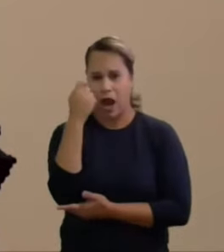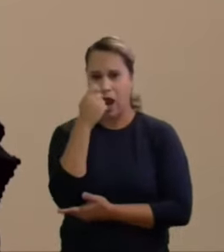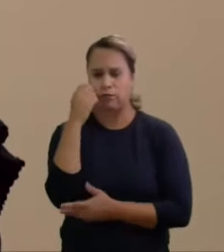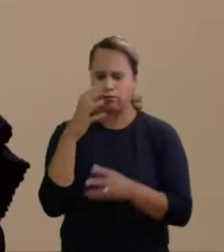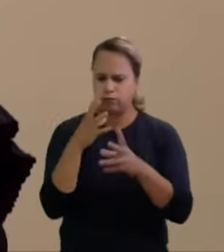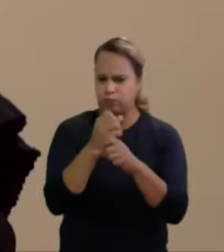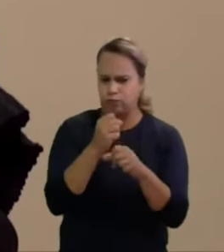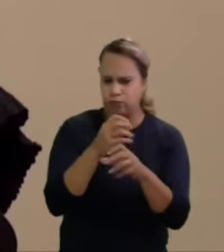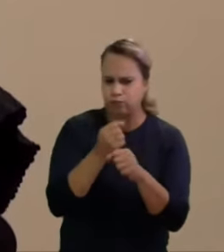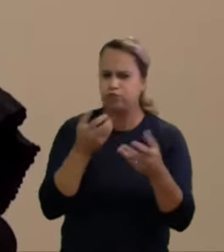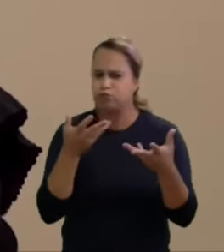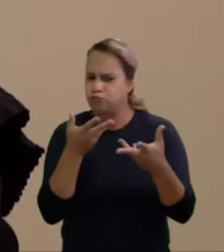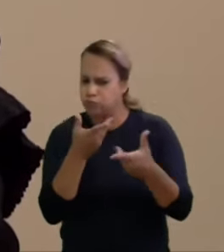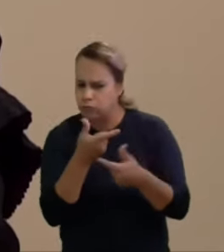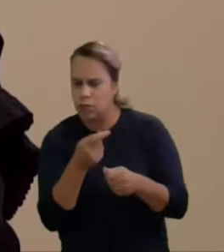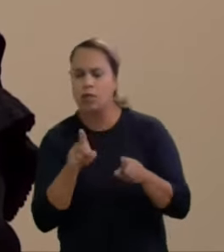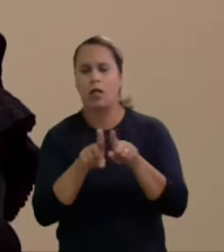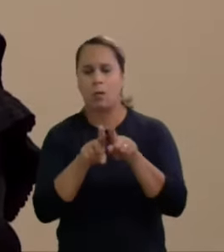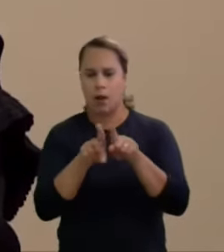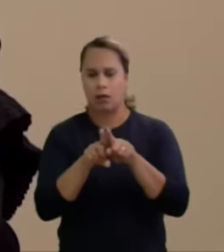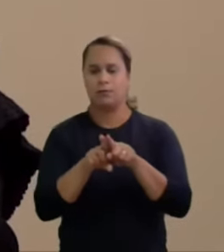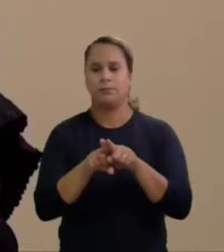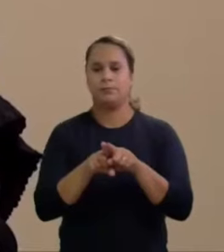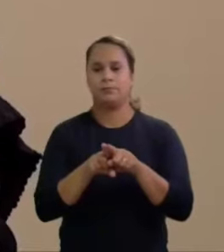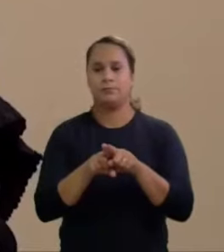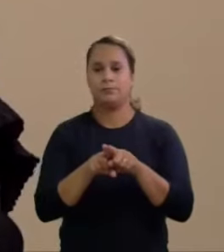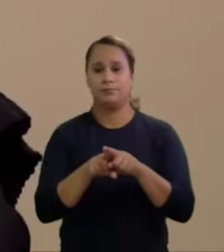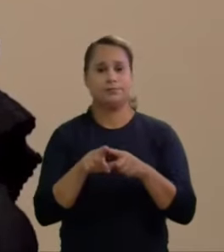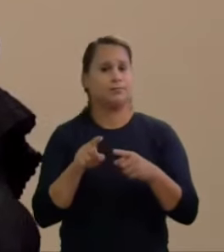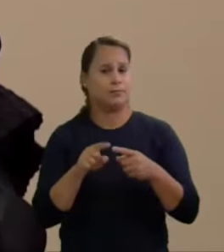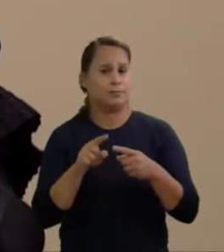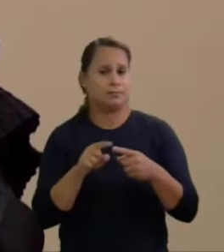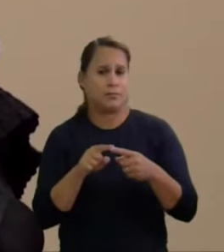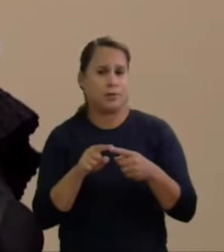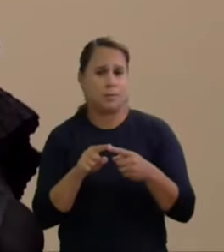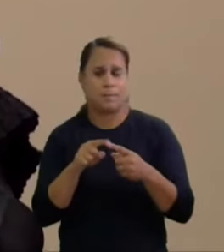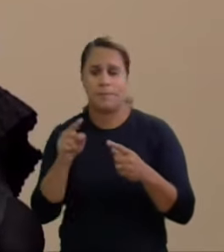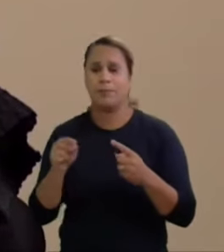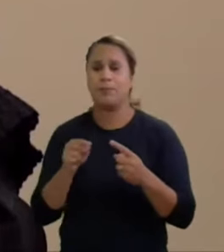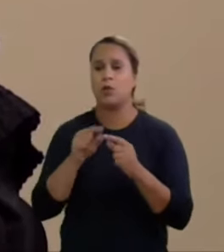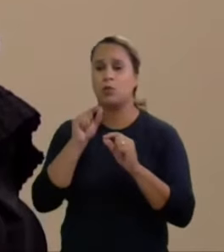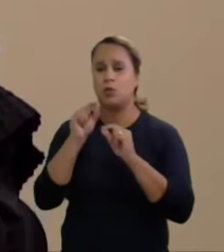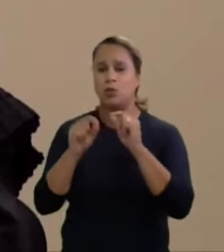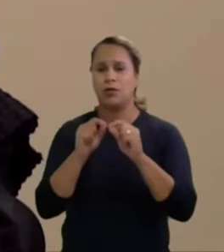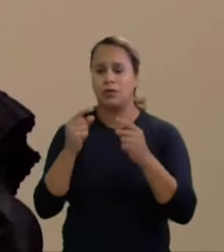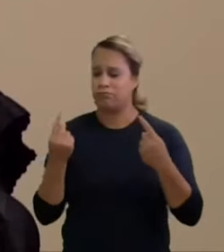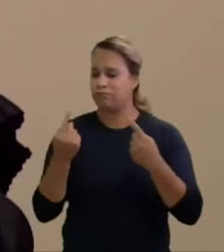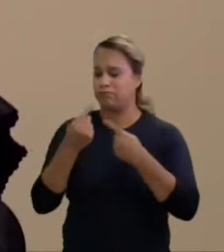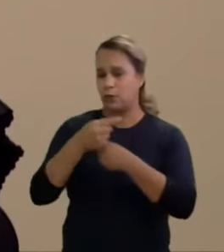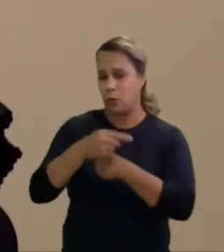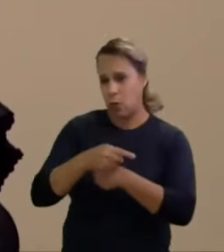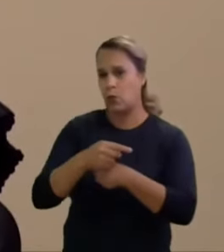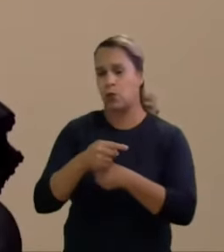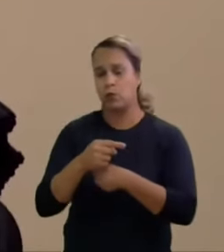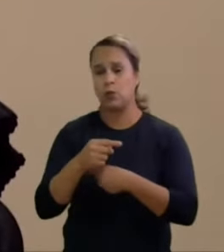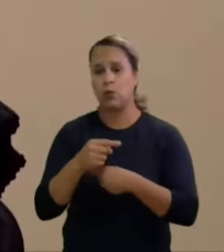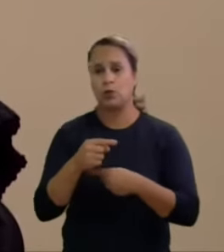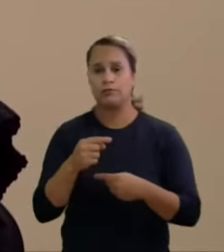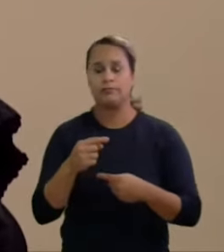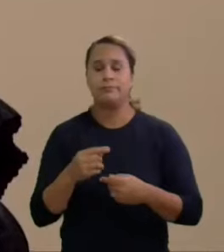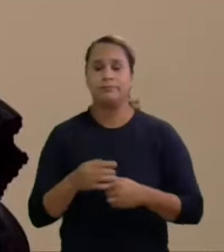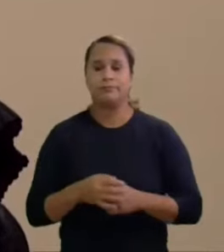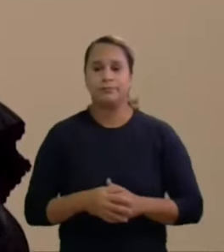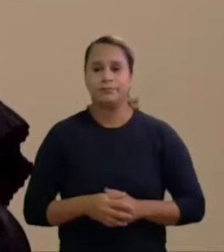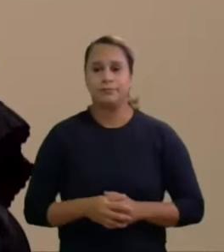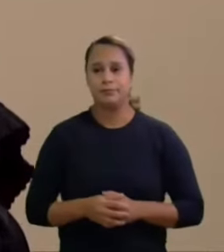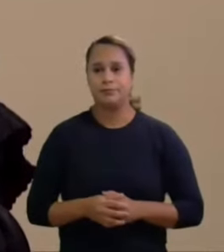qualitativamente. Então, aqui já vem o meu primeiro ponto de discordância com a devida vênia da divergência que a oficina Lux estava